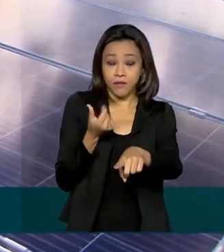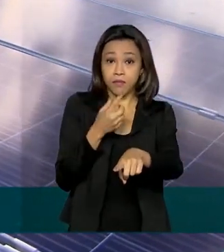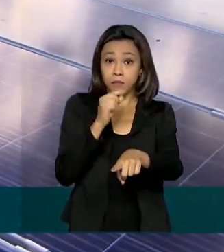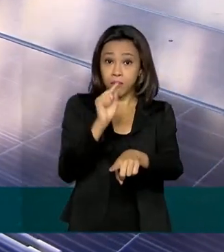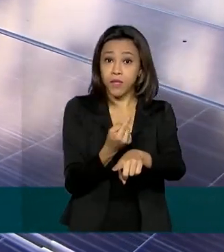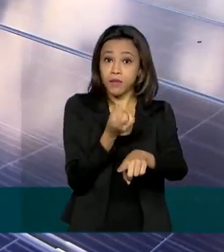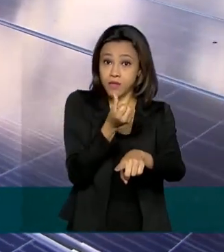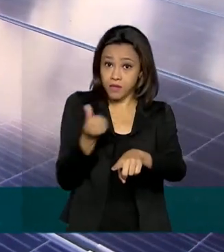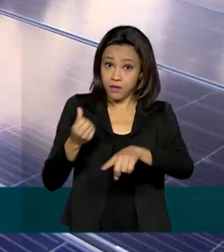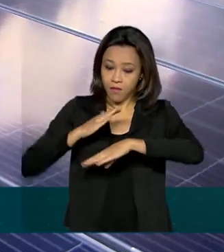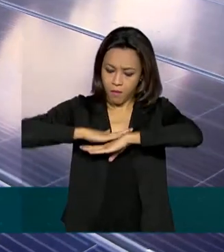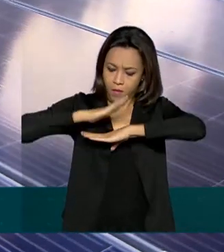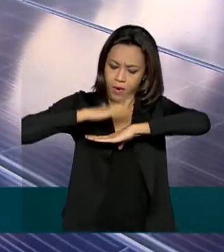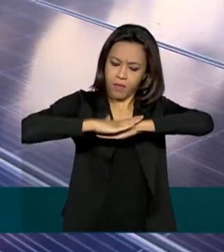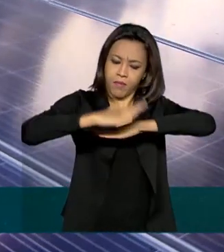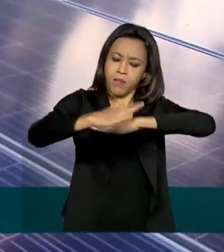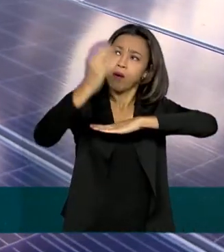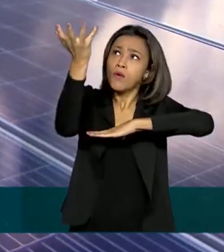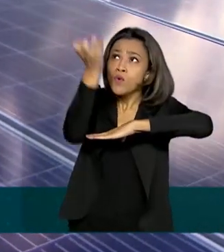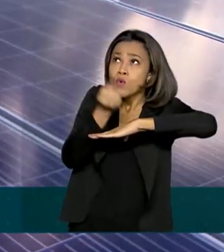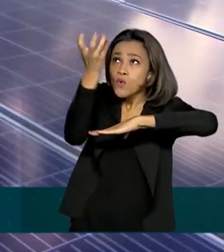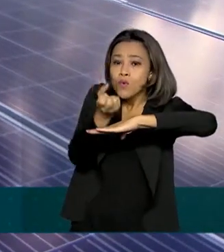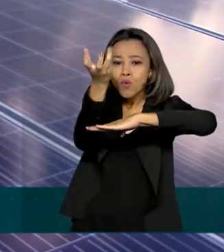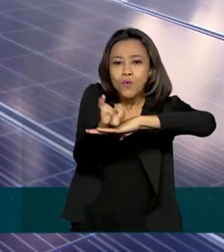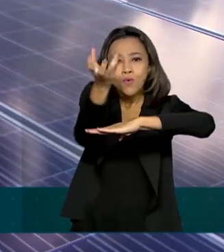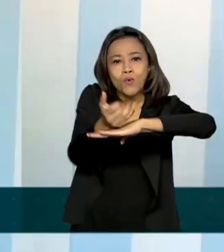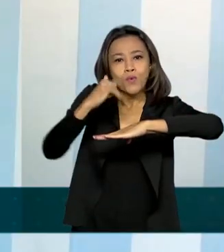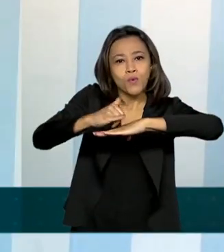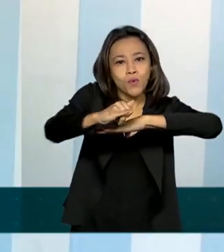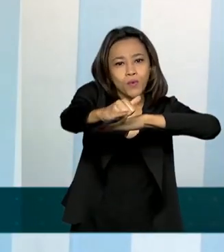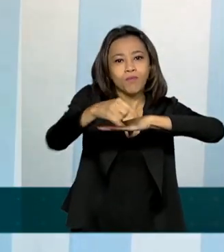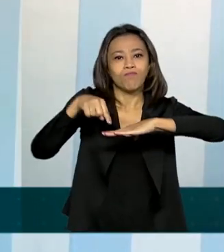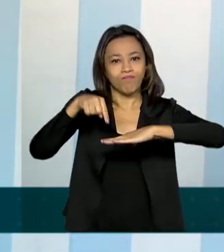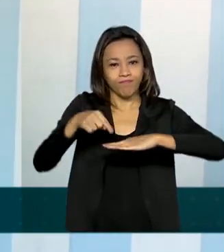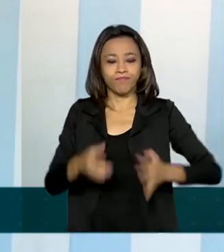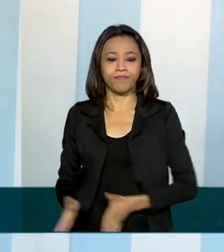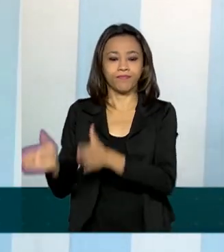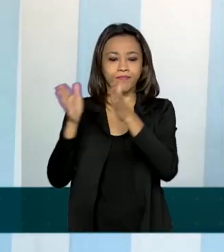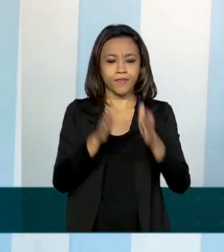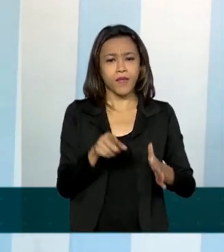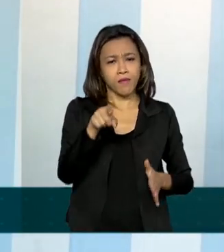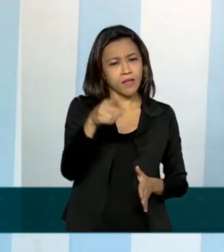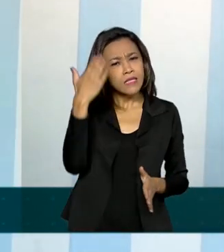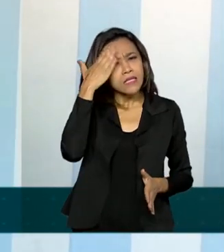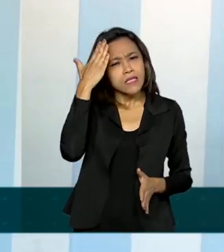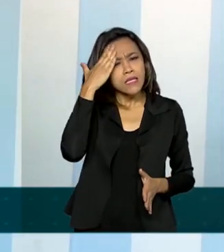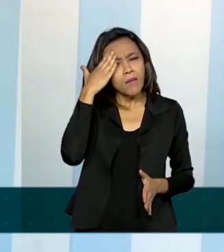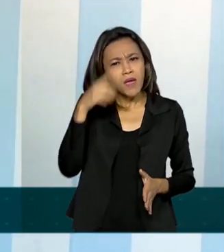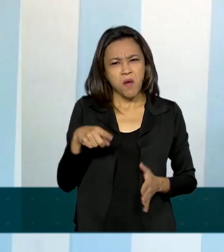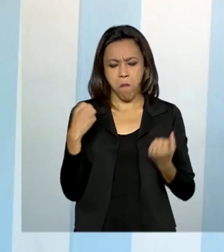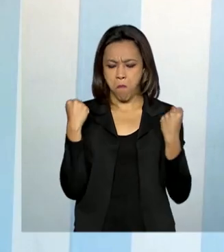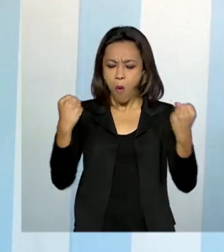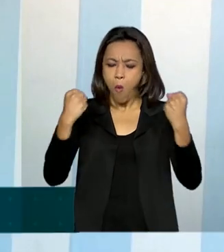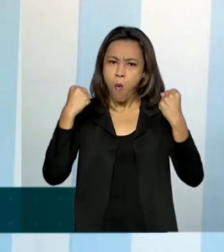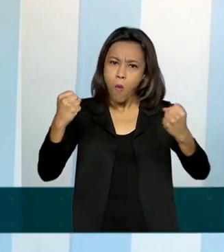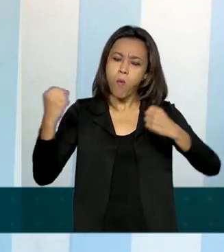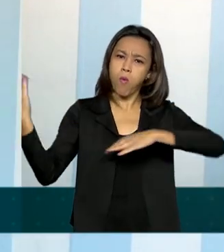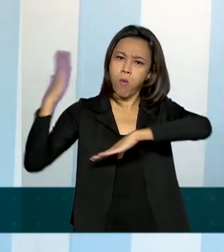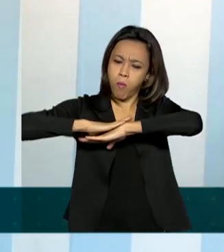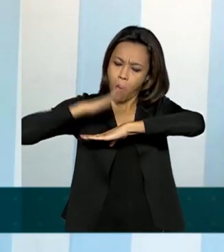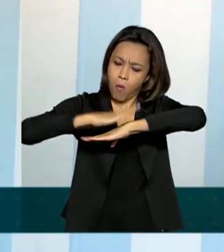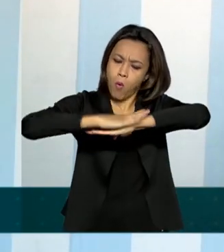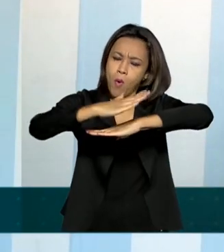gerando 72 mil kilowatts por mês. Para se ter uma ideia, a potência do sistema